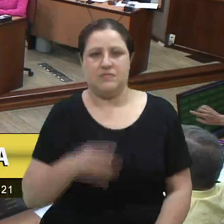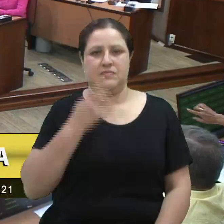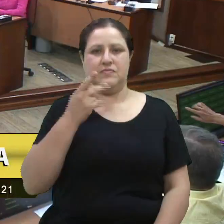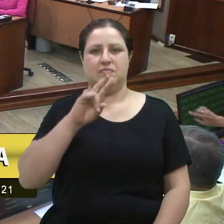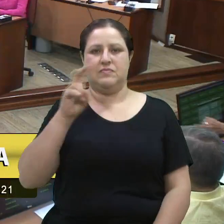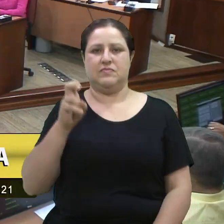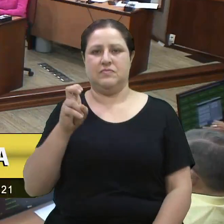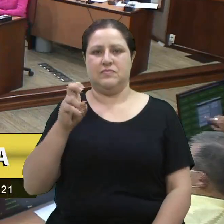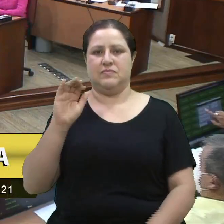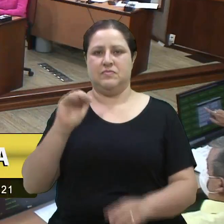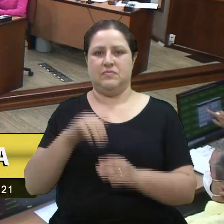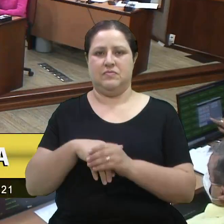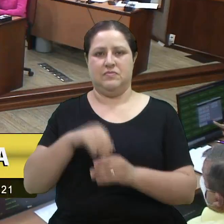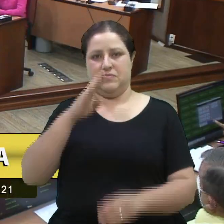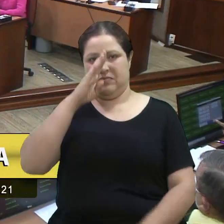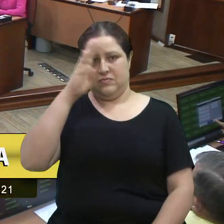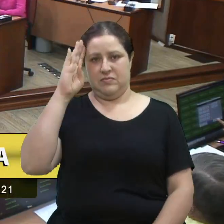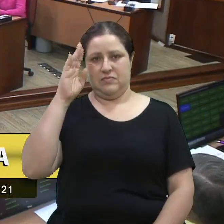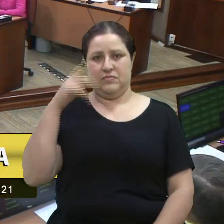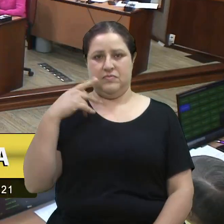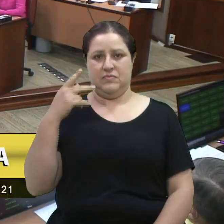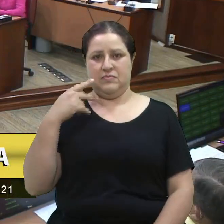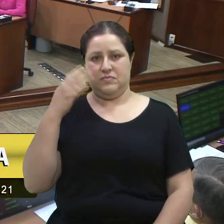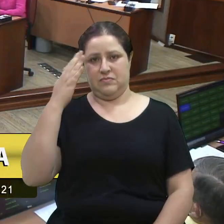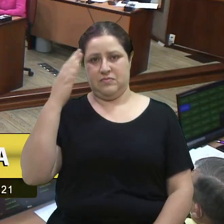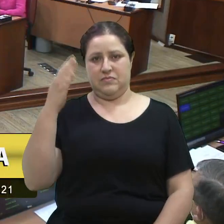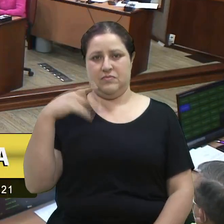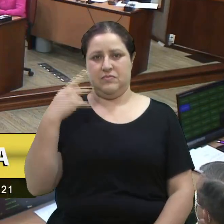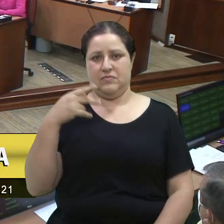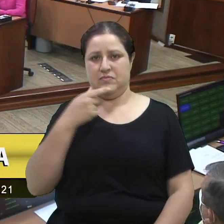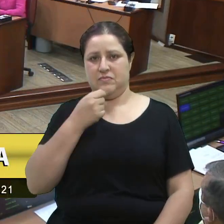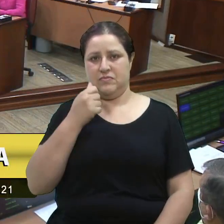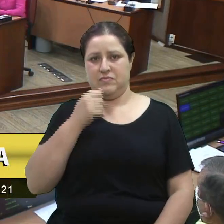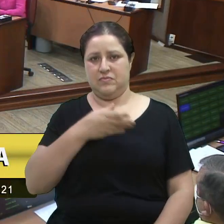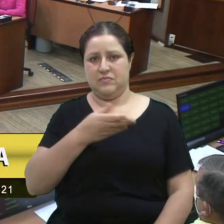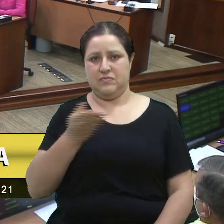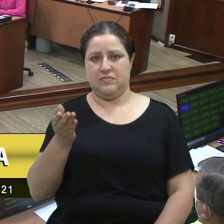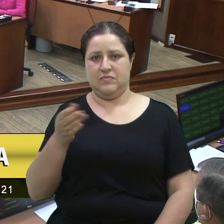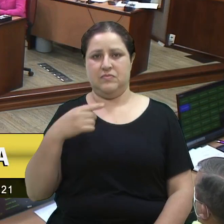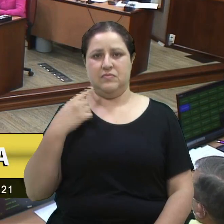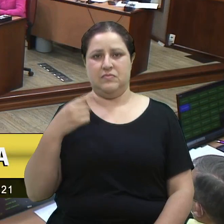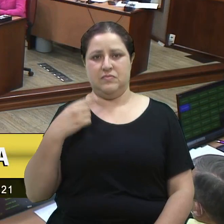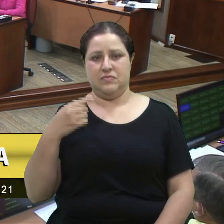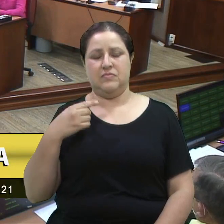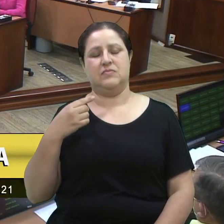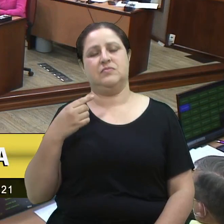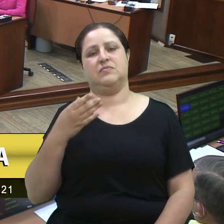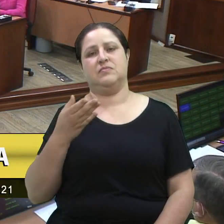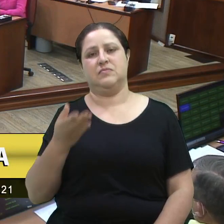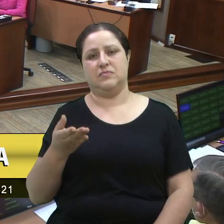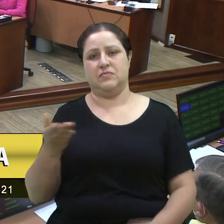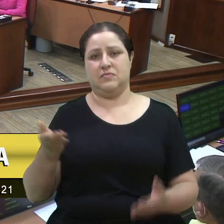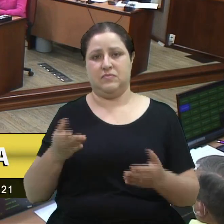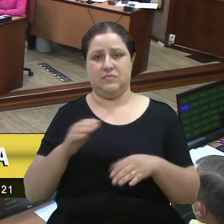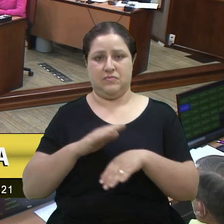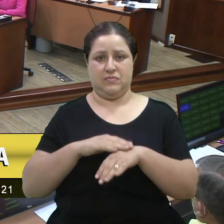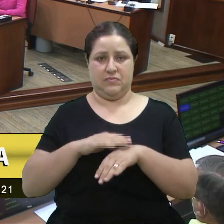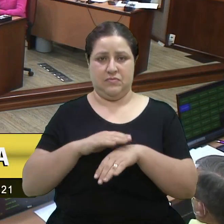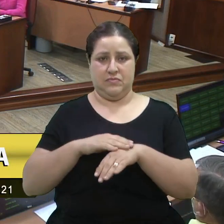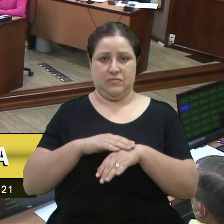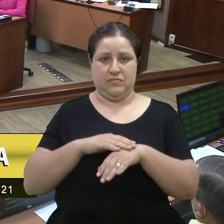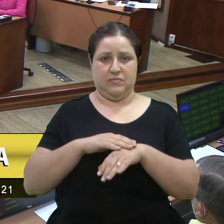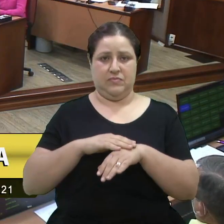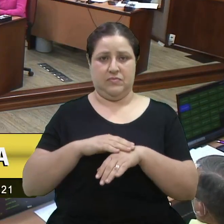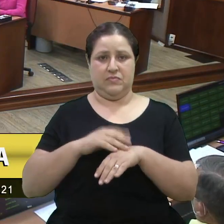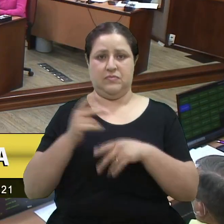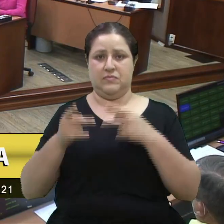Palavra. Obrigado, senhor presidente, senhoras e senhores vereadores. Vereadora Denise, nesse momento oportuno aqui, queria